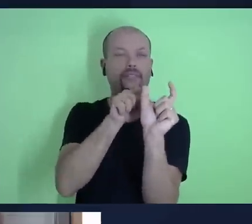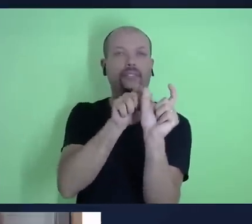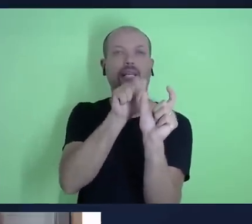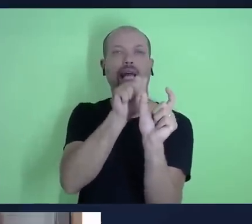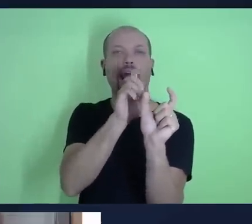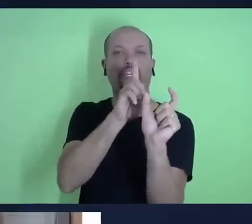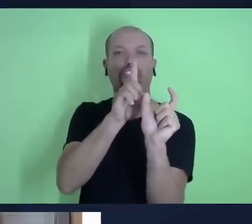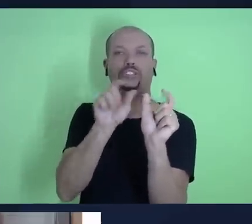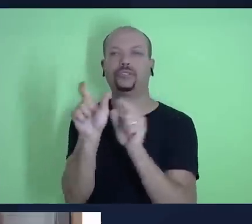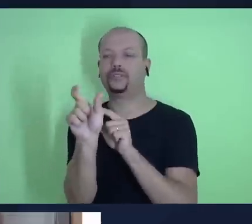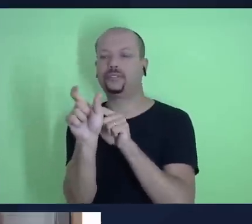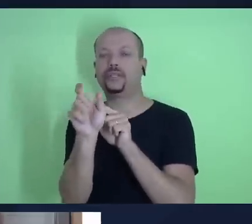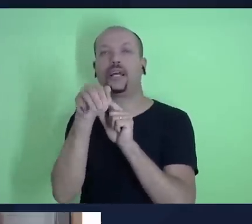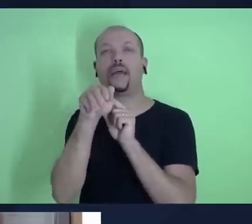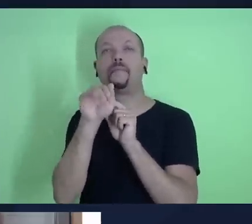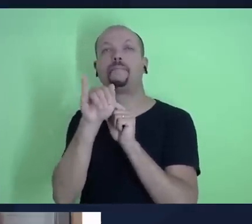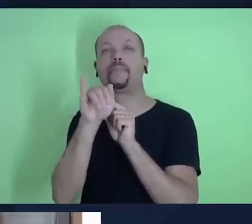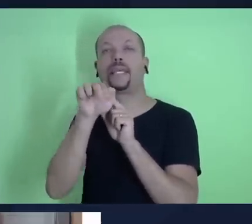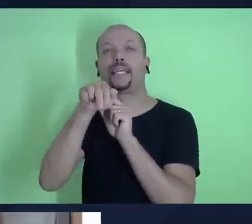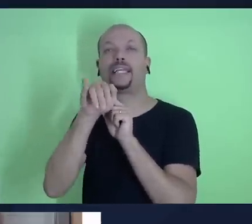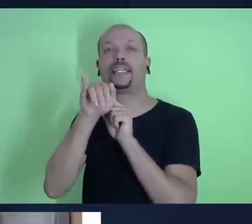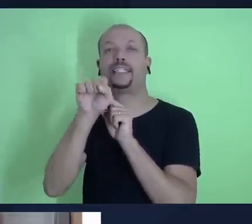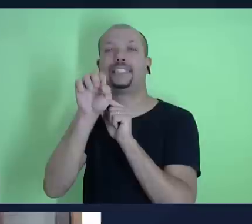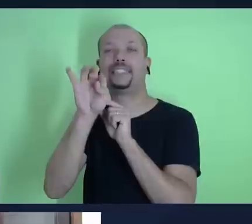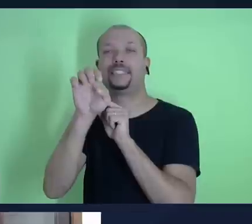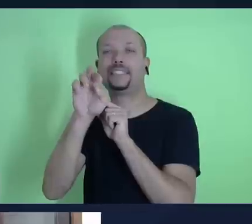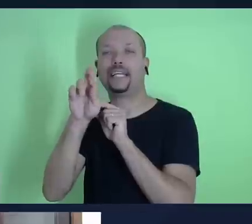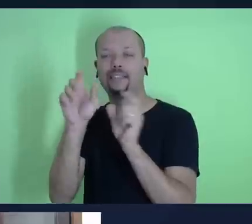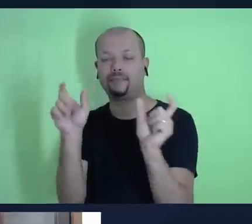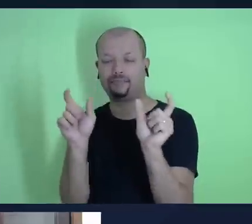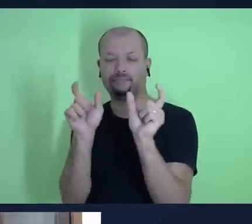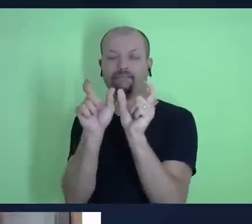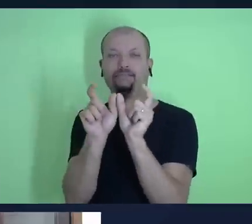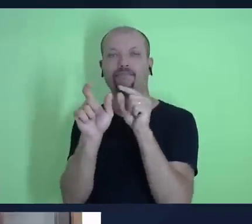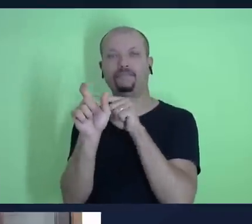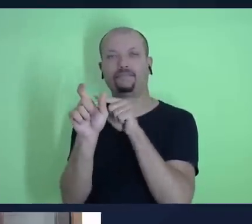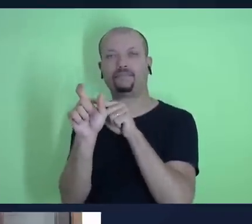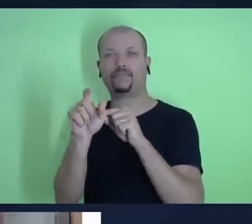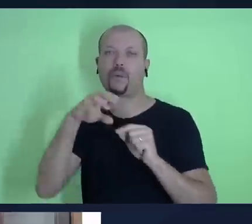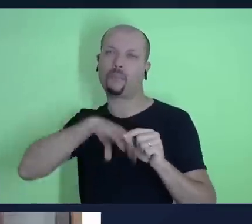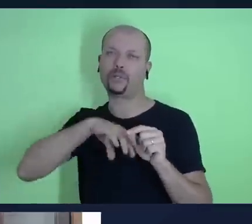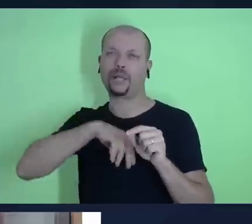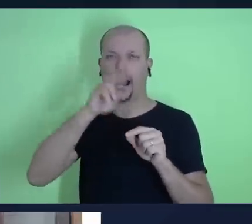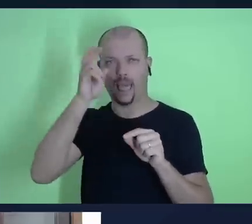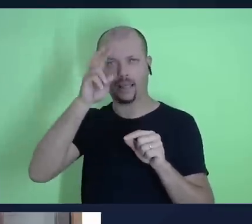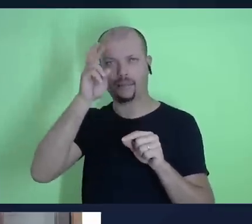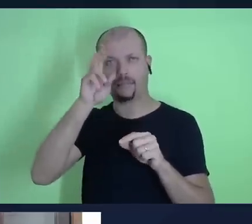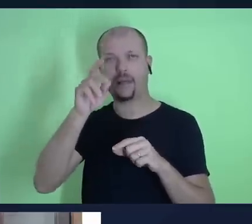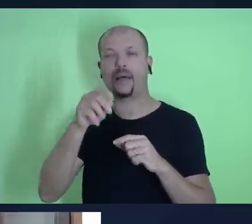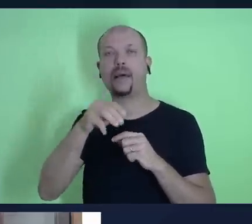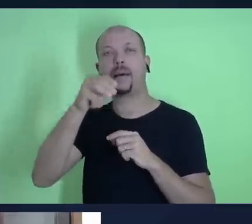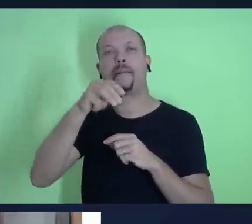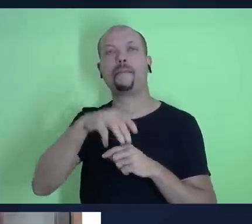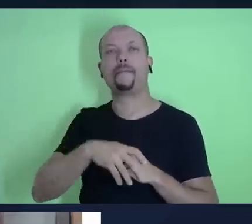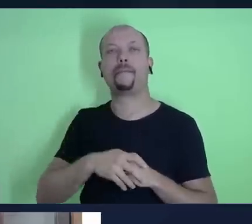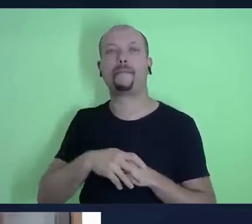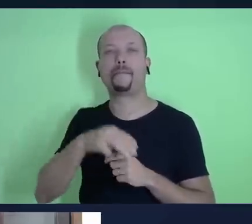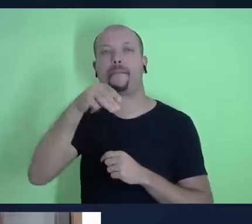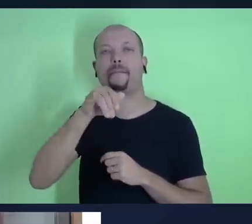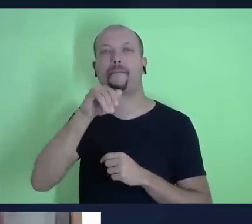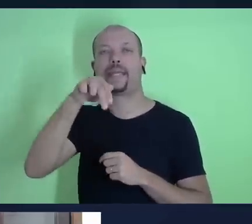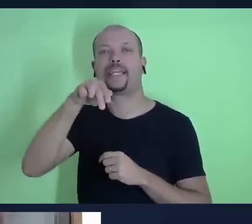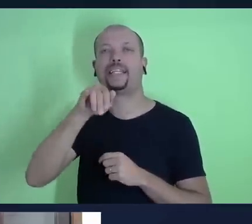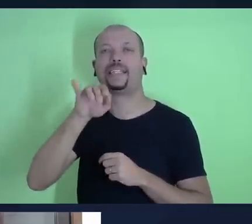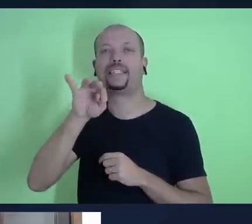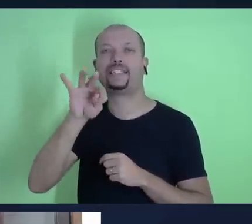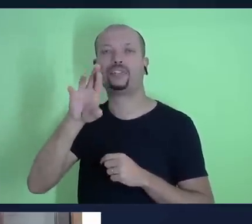minister a palavra minister lembra o português ministro ou ministrar e